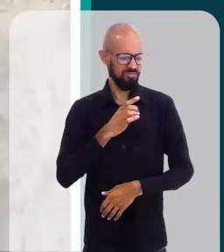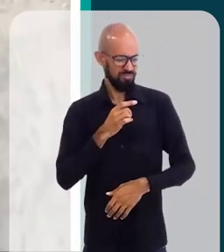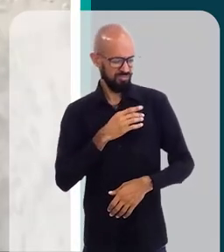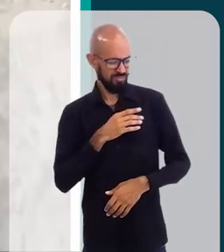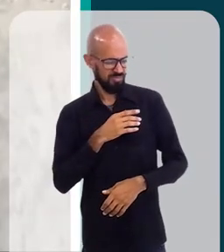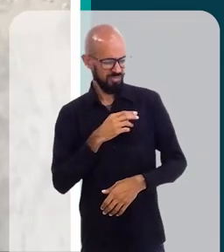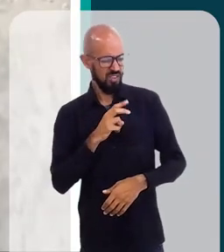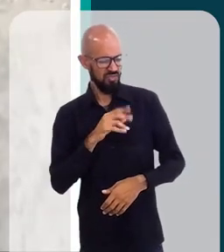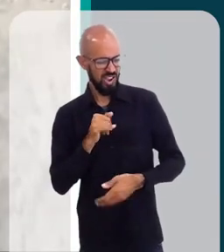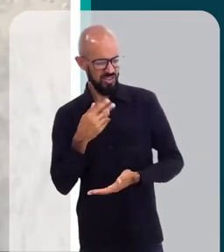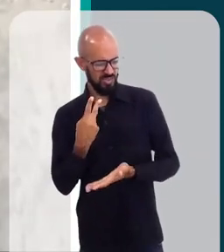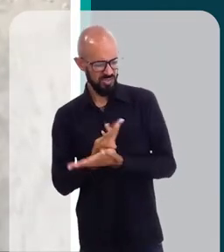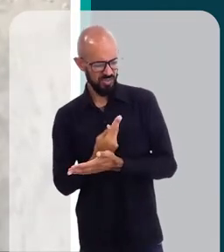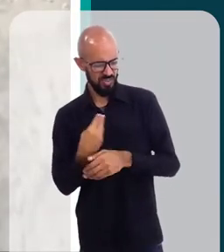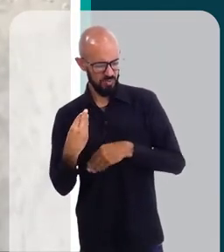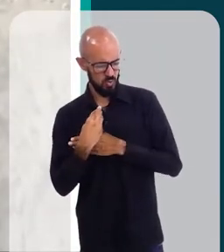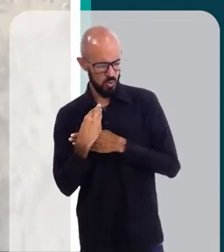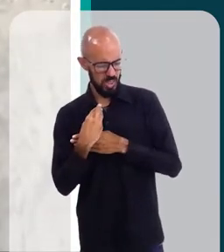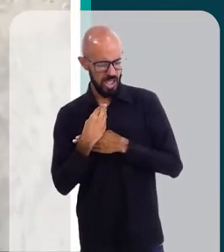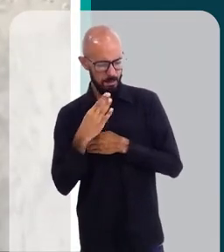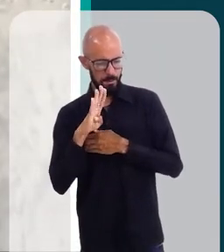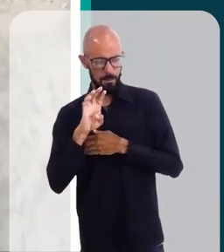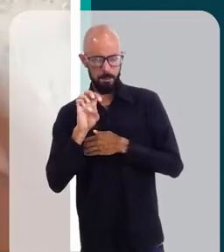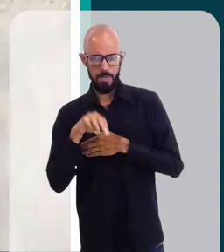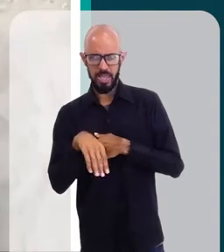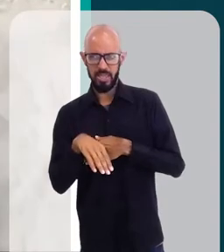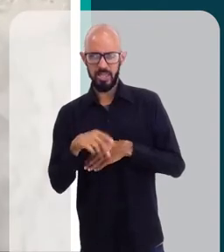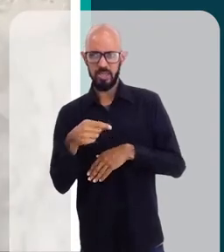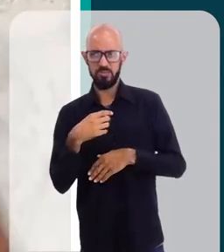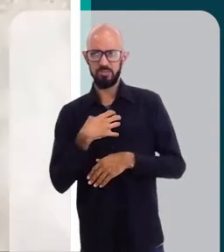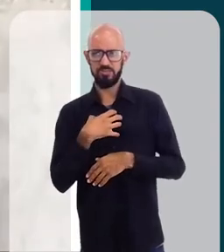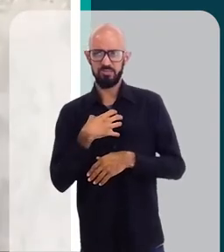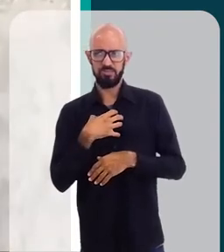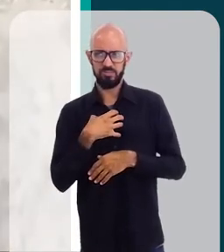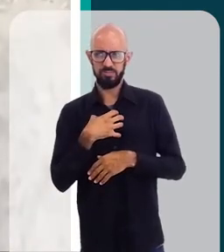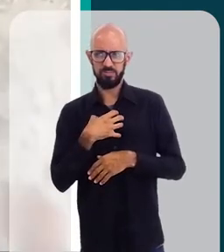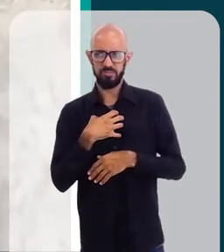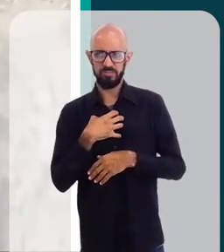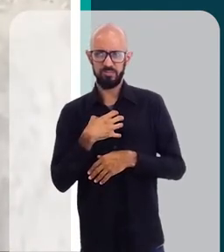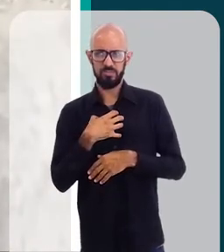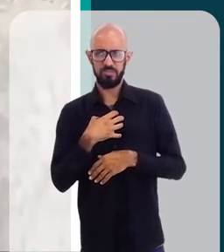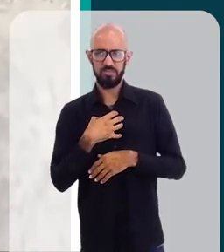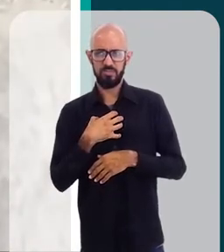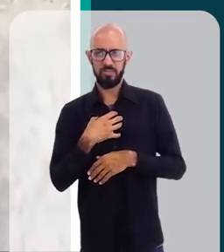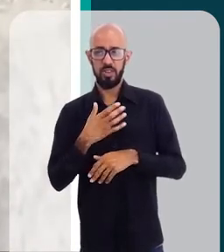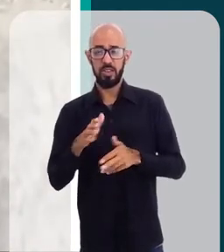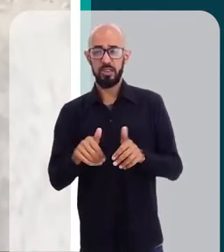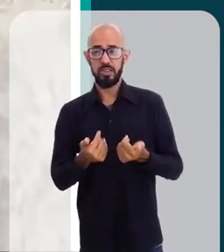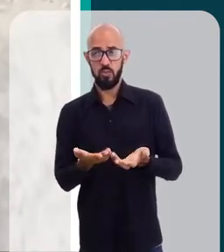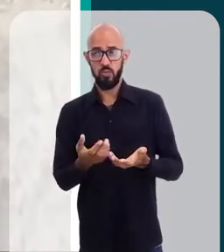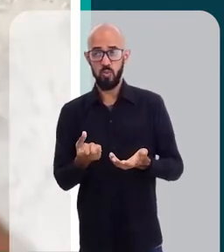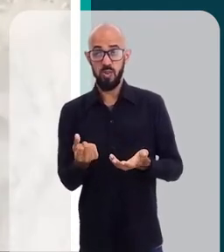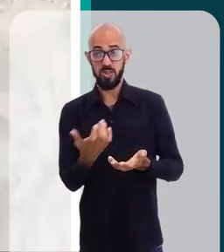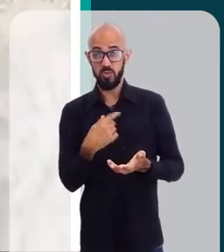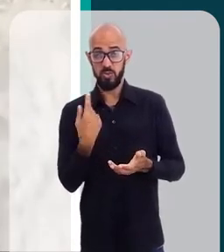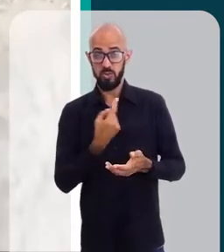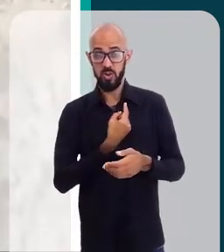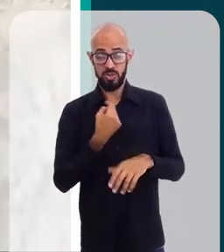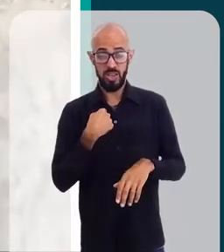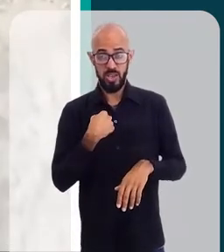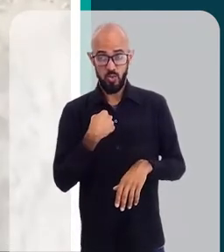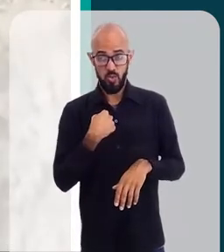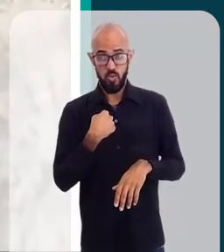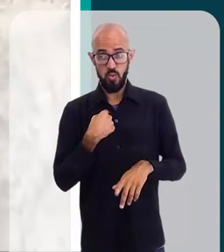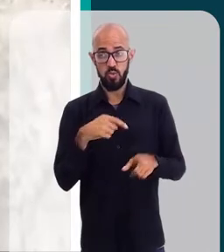ficava com receio. Será que eu vou ser bem tratada? Então, gente tinha essa coisa ali meio no subterfúgio. Então, quando a gente